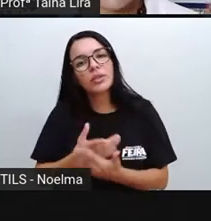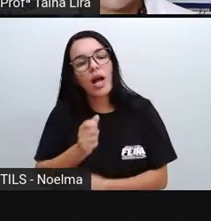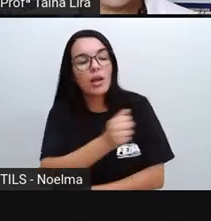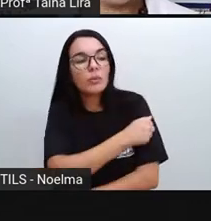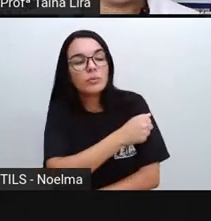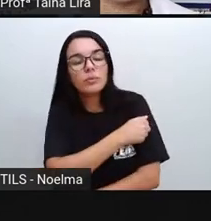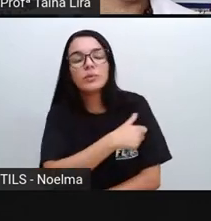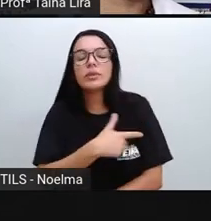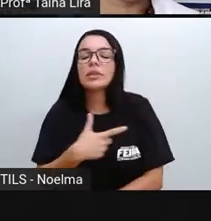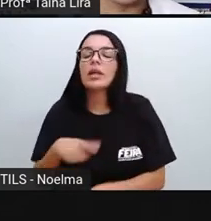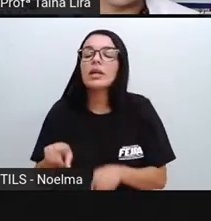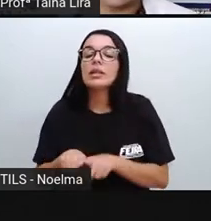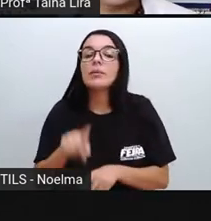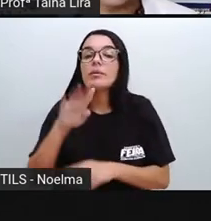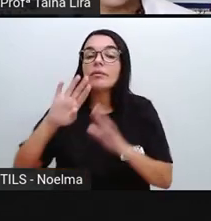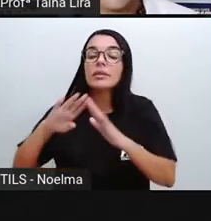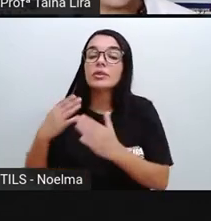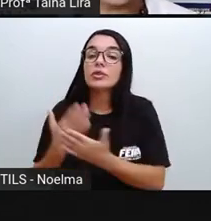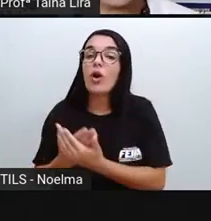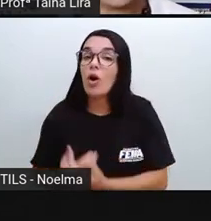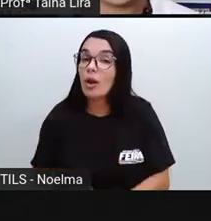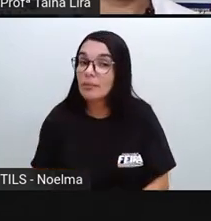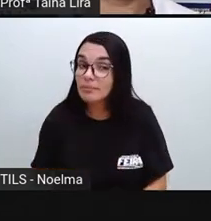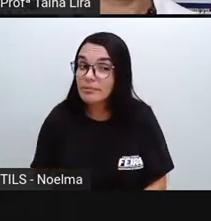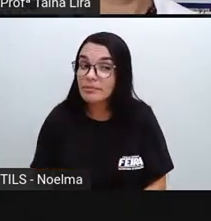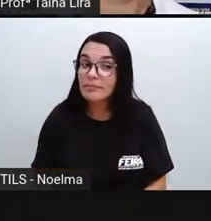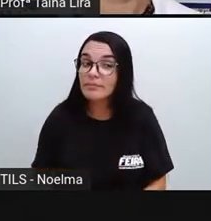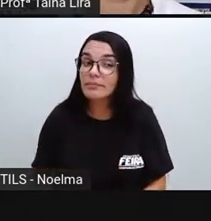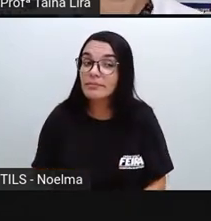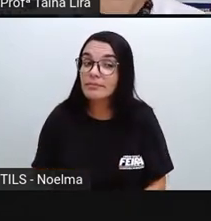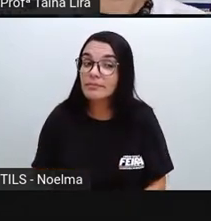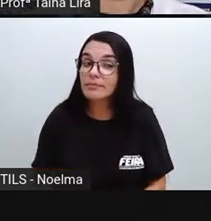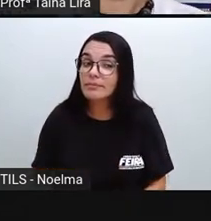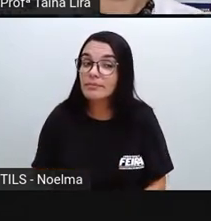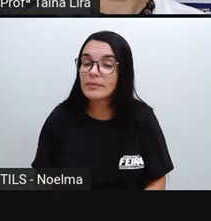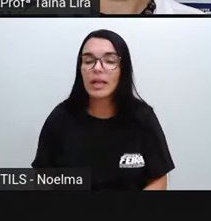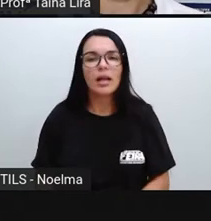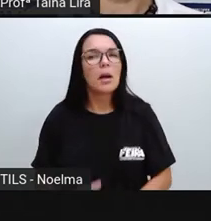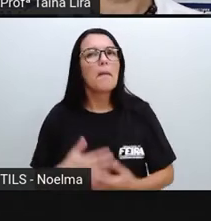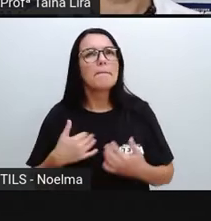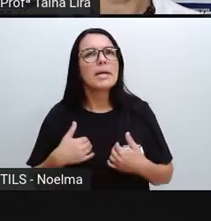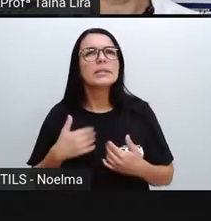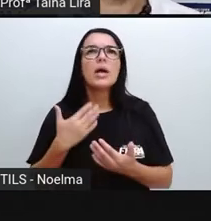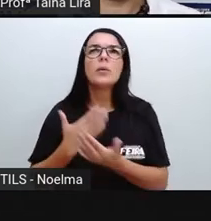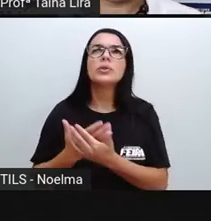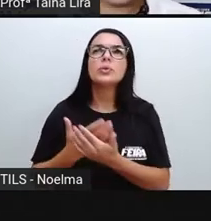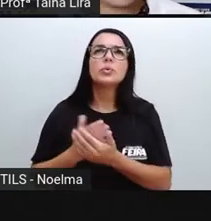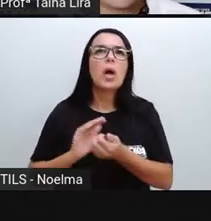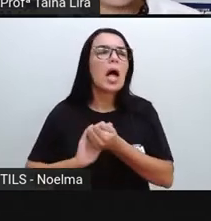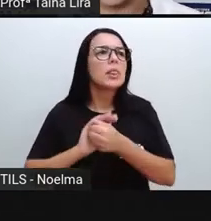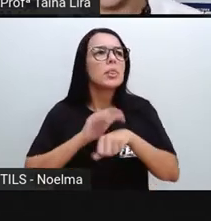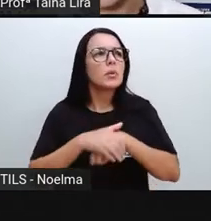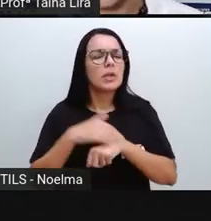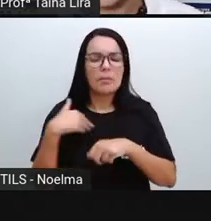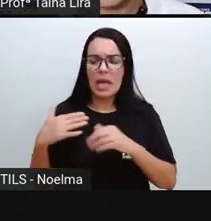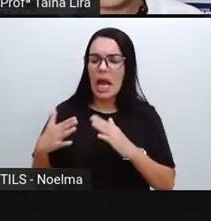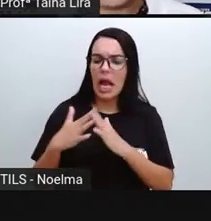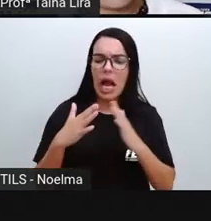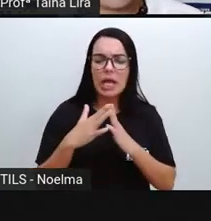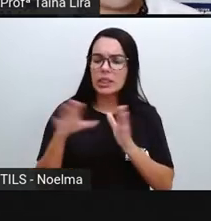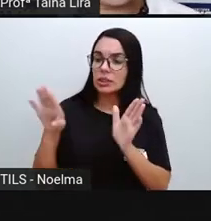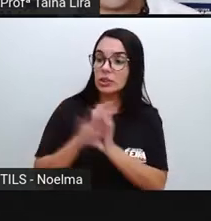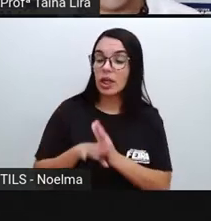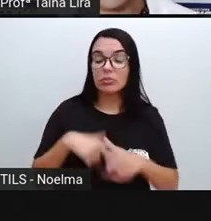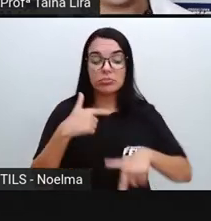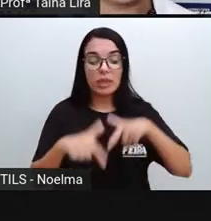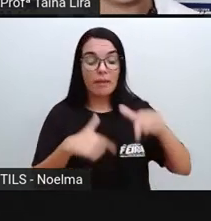ir para a escola, tá? Aí você pode me dizer, PRO, mas eu estudo de noite na minha casa. Minha mãe chega do